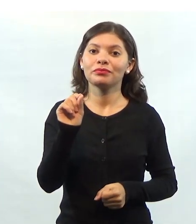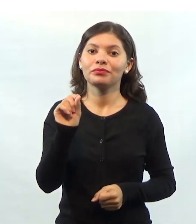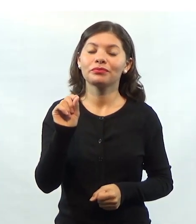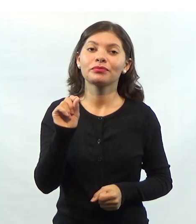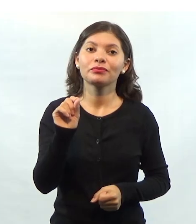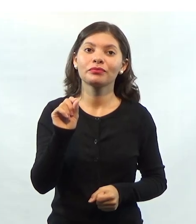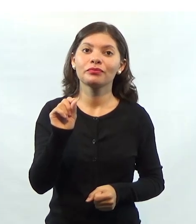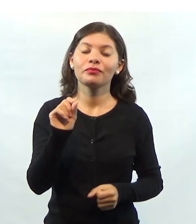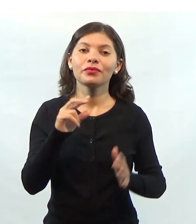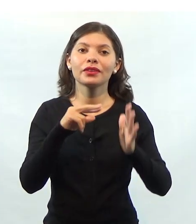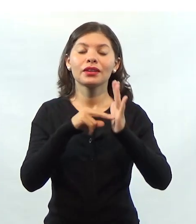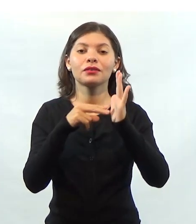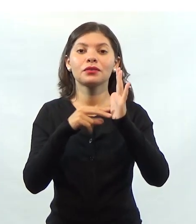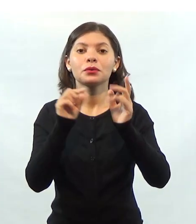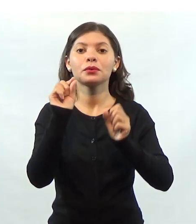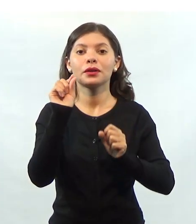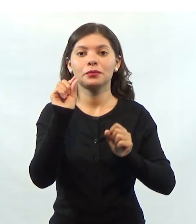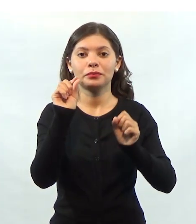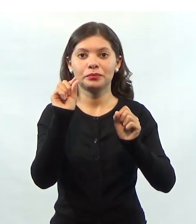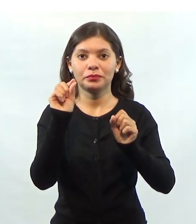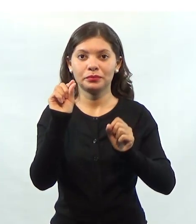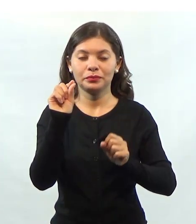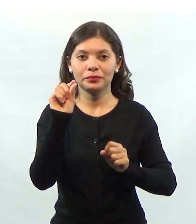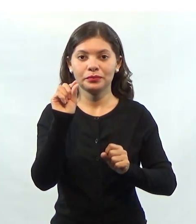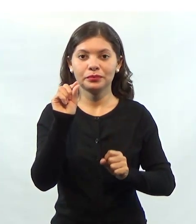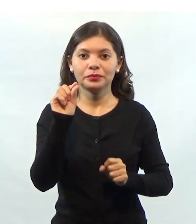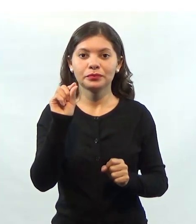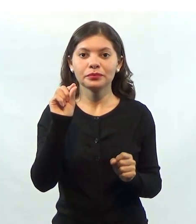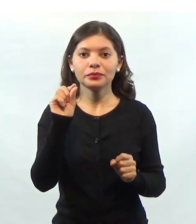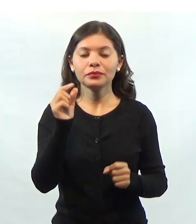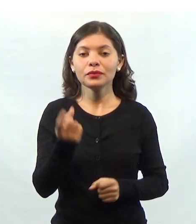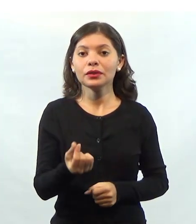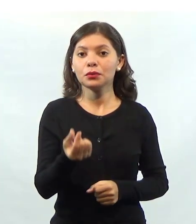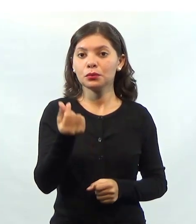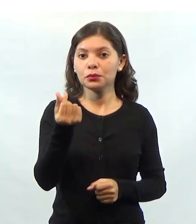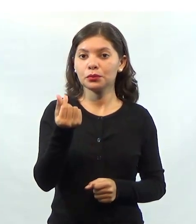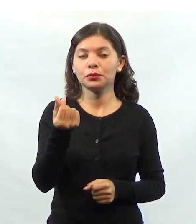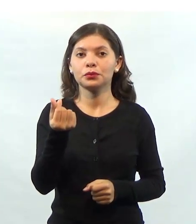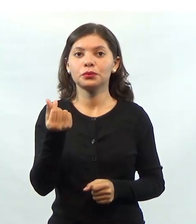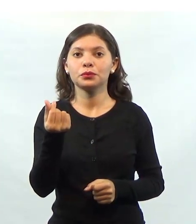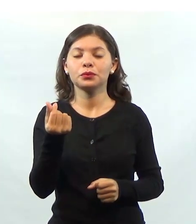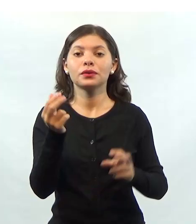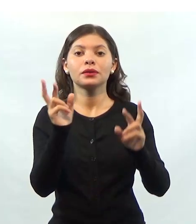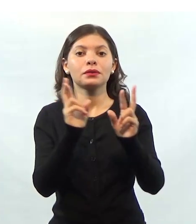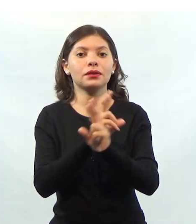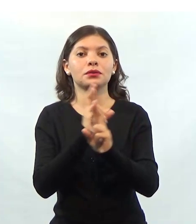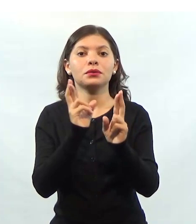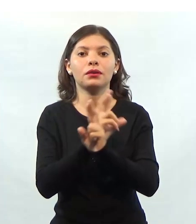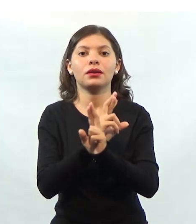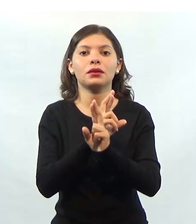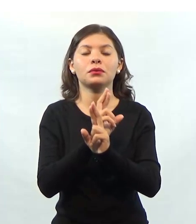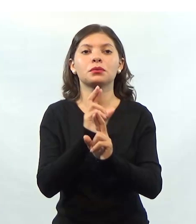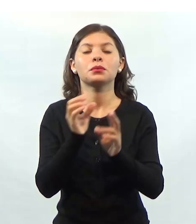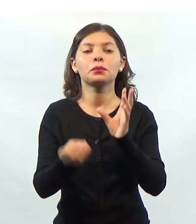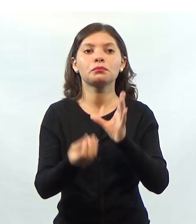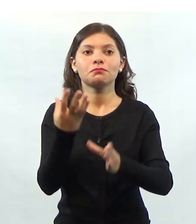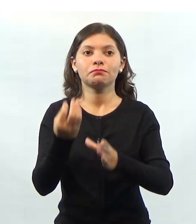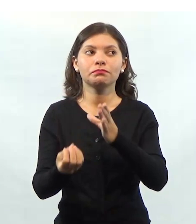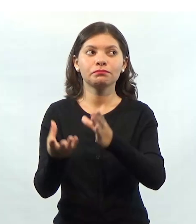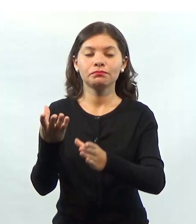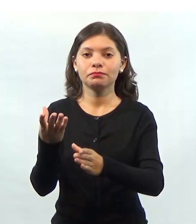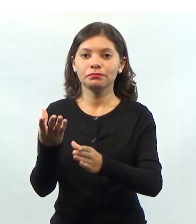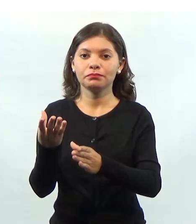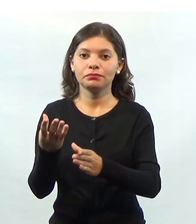e aí, nos custos diretos, nós temos aqueles custos que são relacionados à